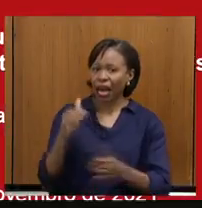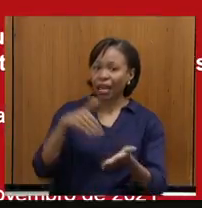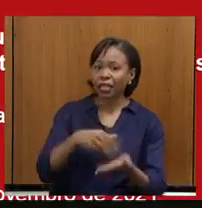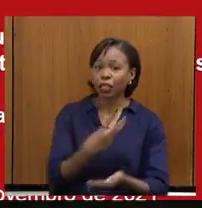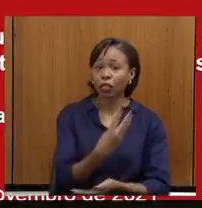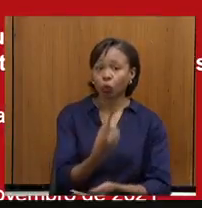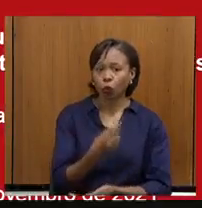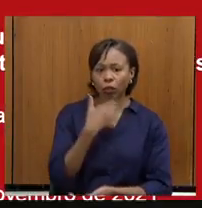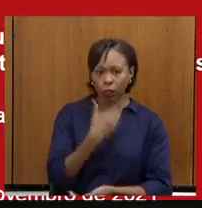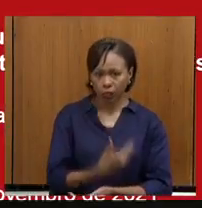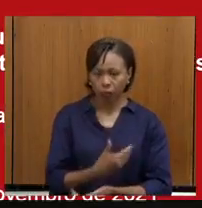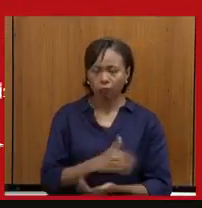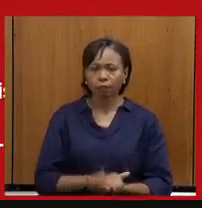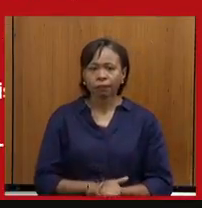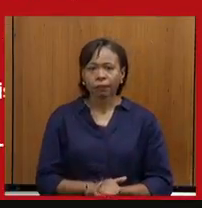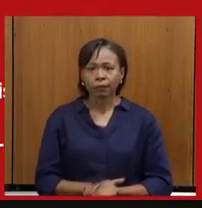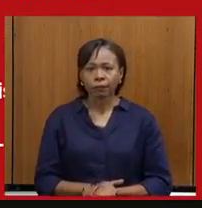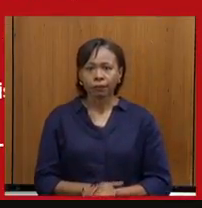Pode passar?